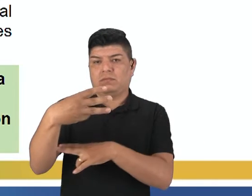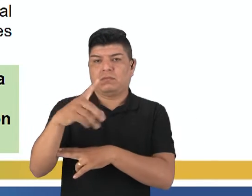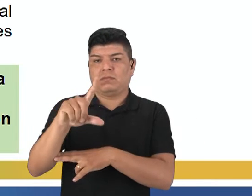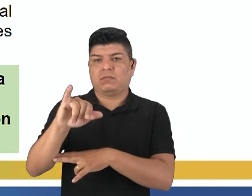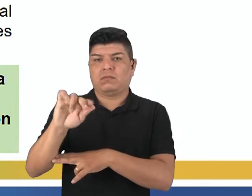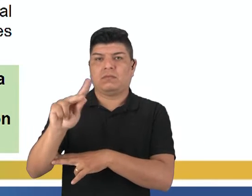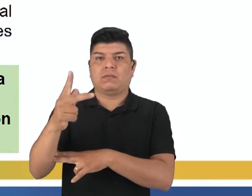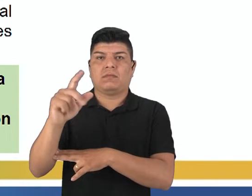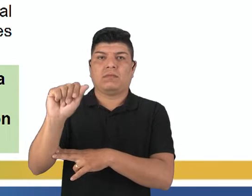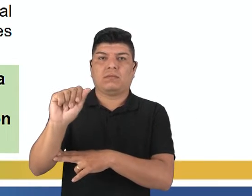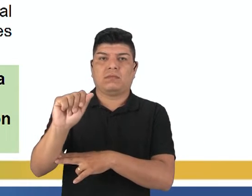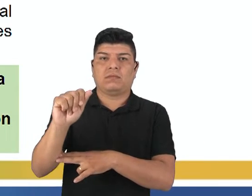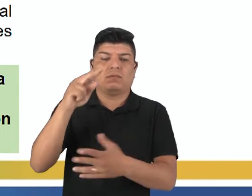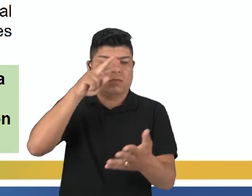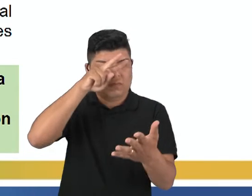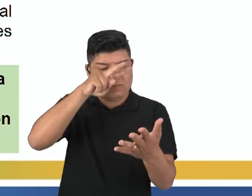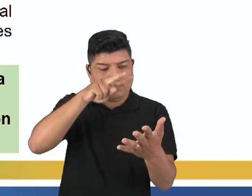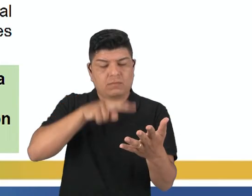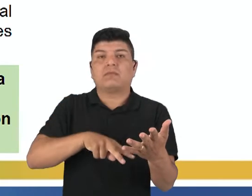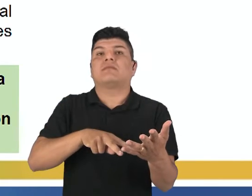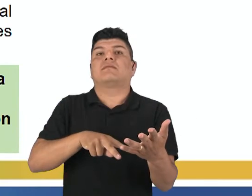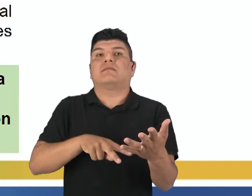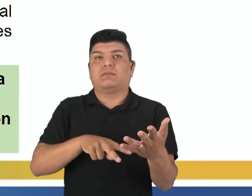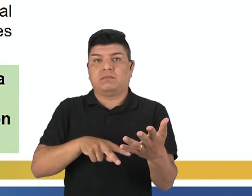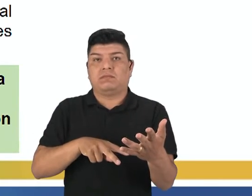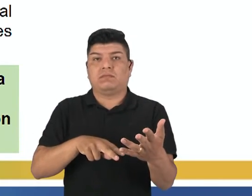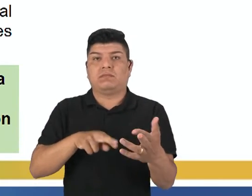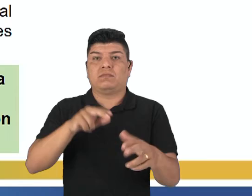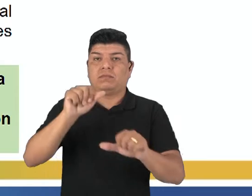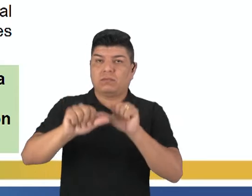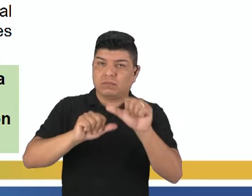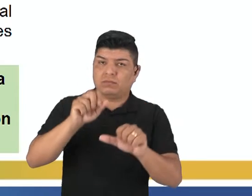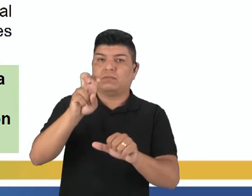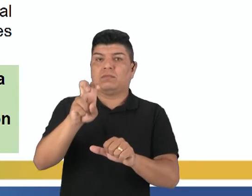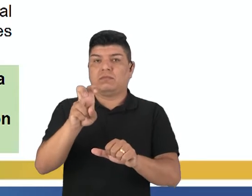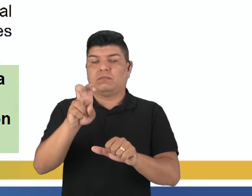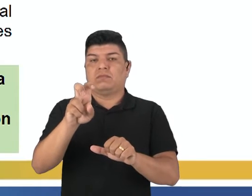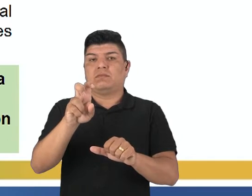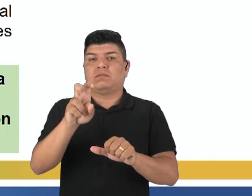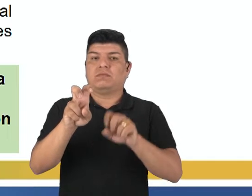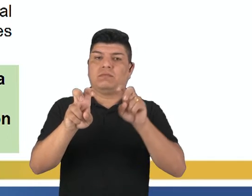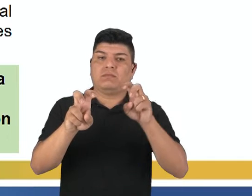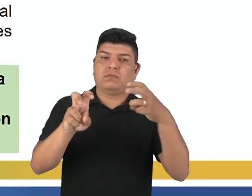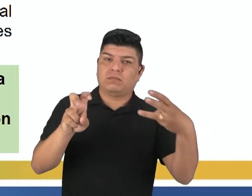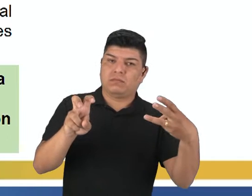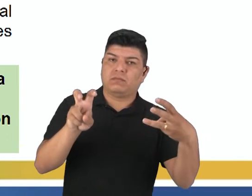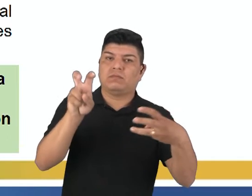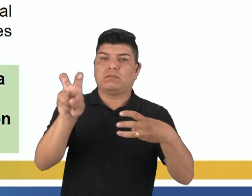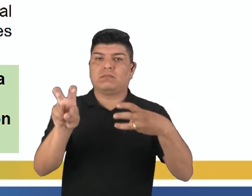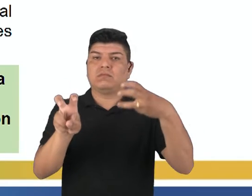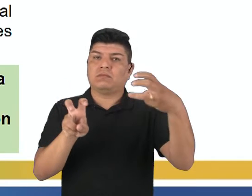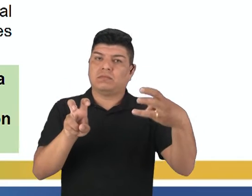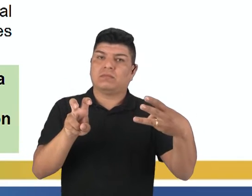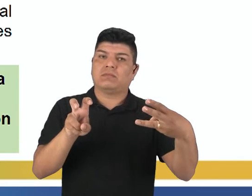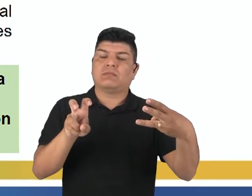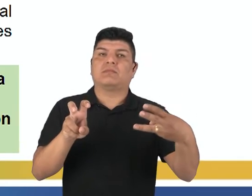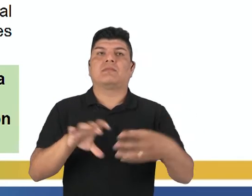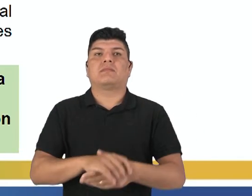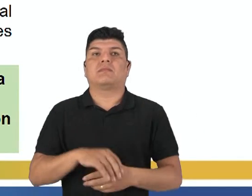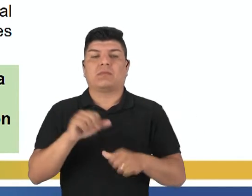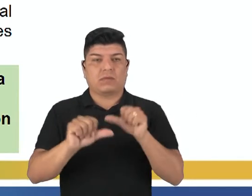Isso vai se lendo dessa forma, variando entre 5' e 3'. Essa junção dos nucleotídeos